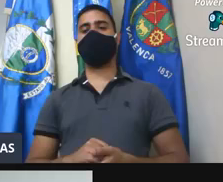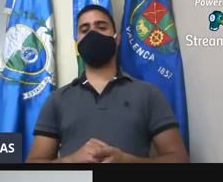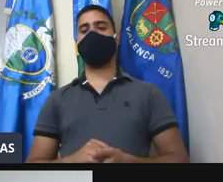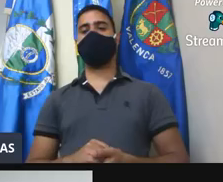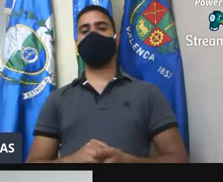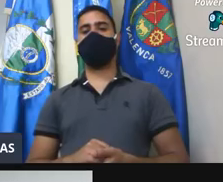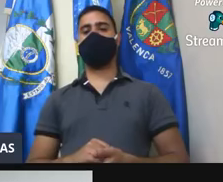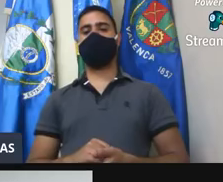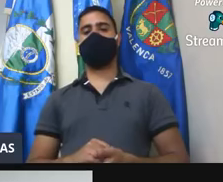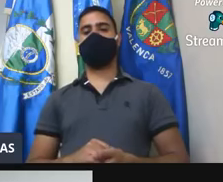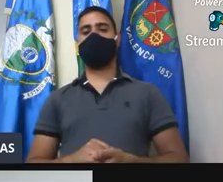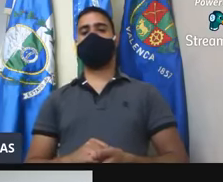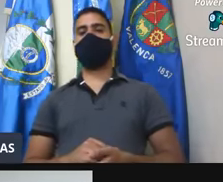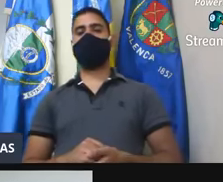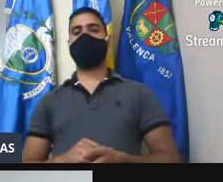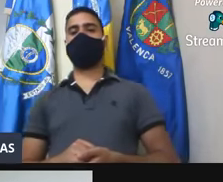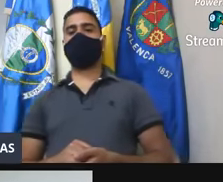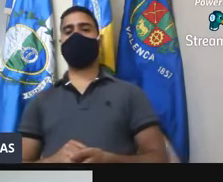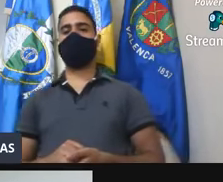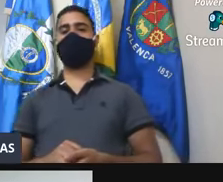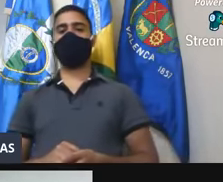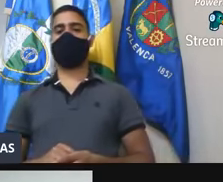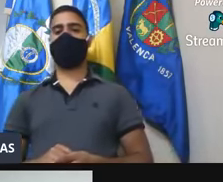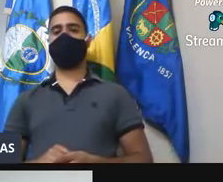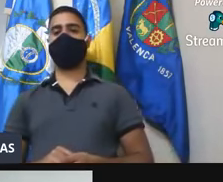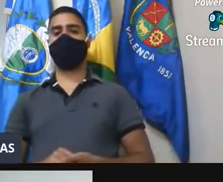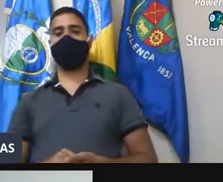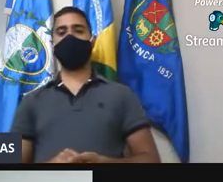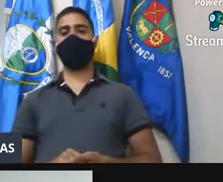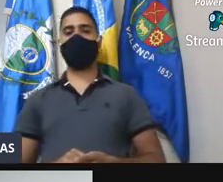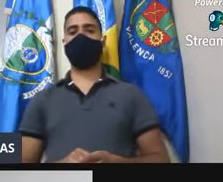Silvio Rogério Furtado da Graça. Requerimento